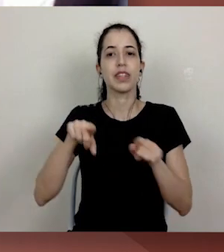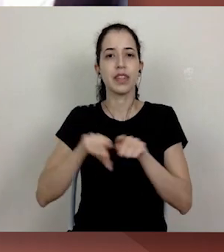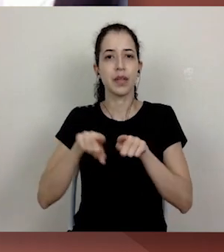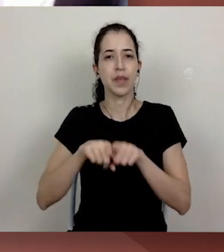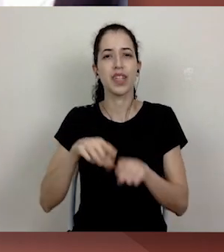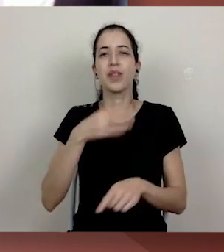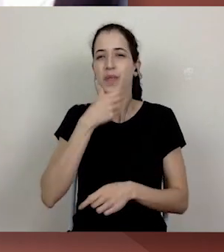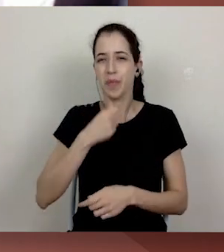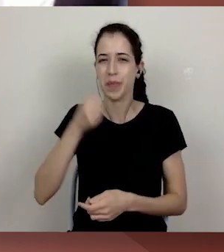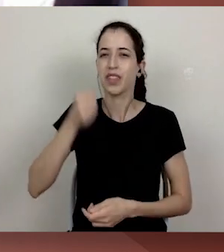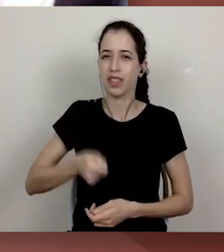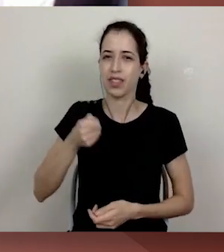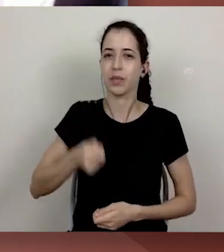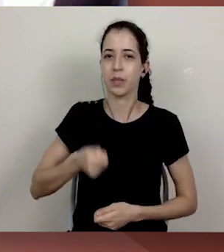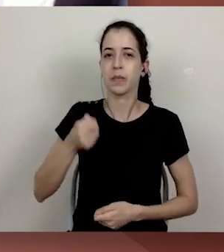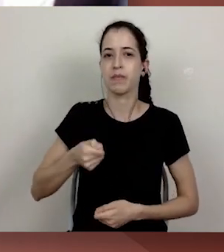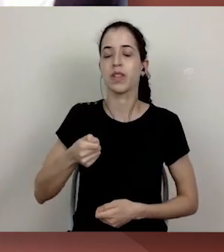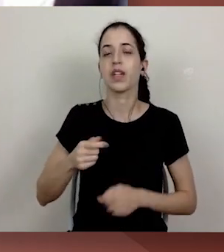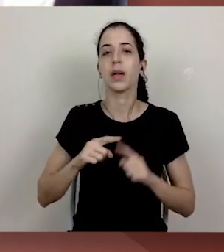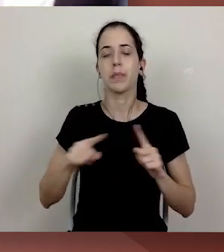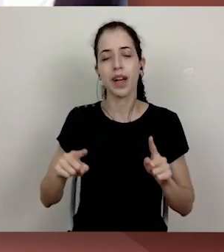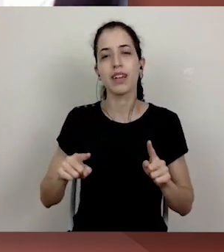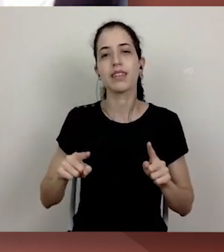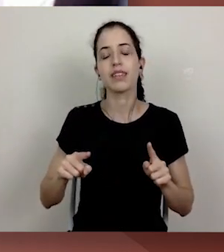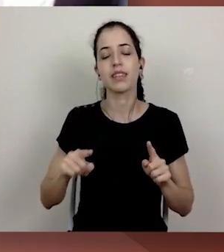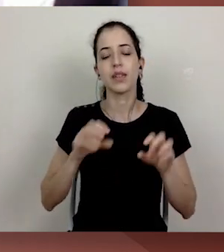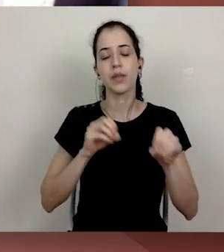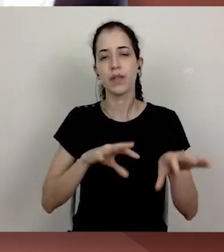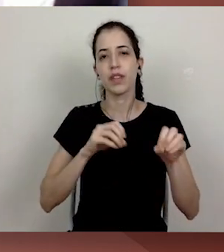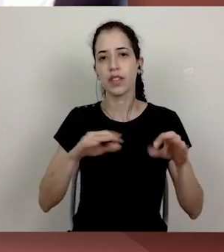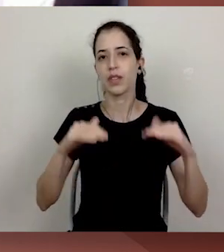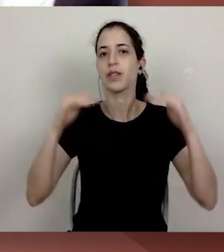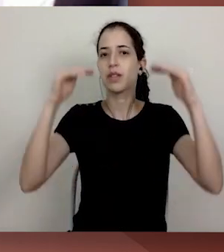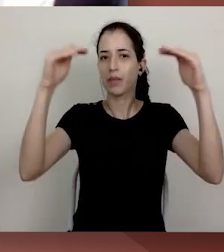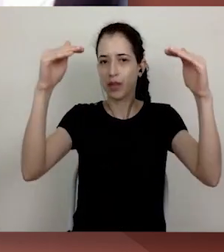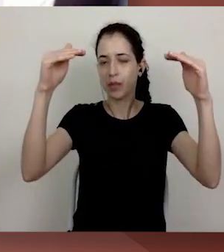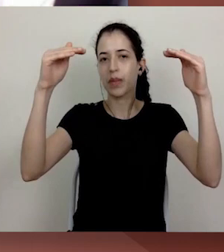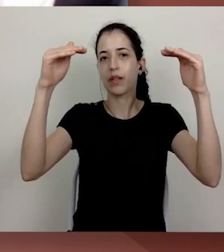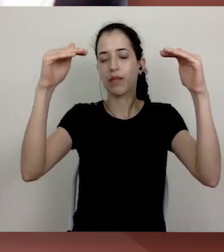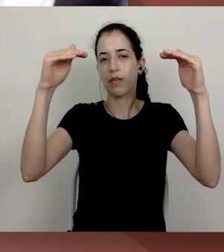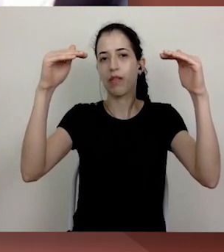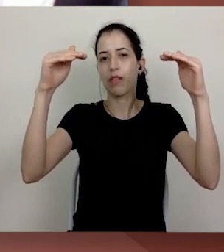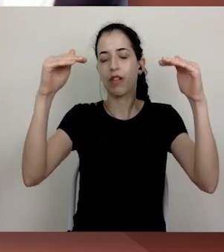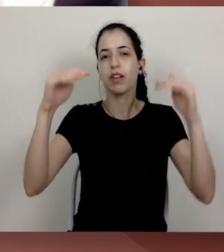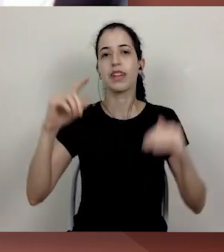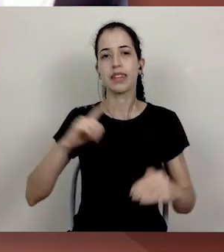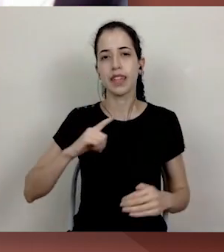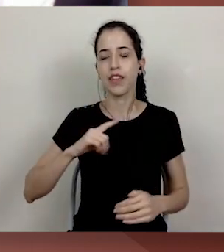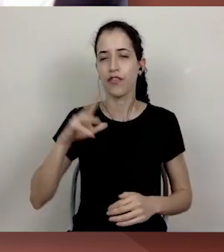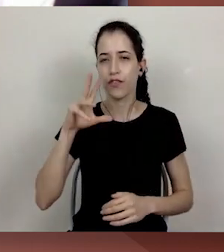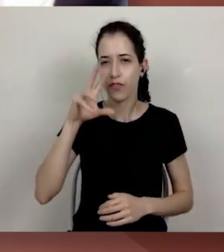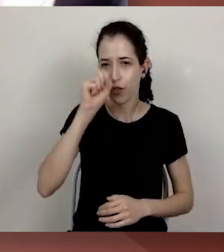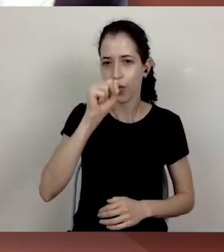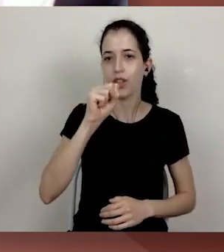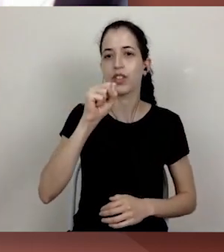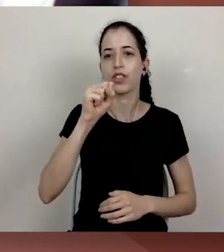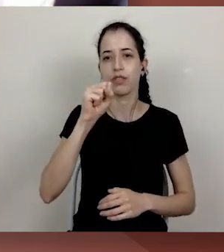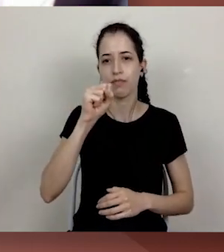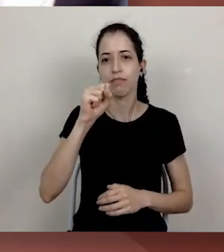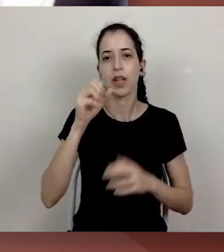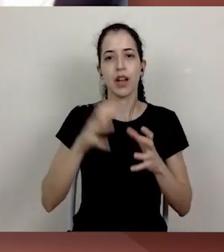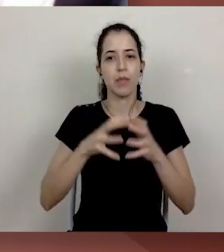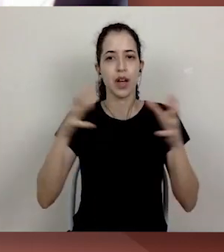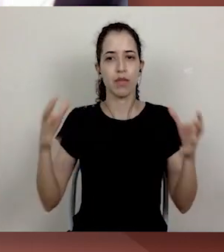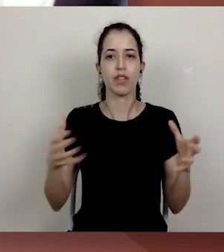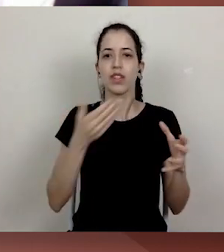mas ainda assim, o ensino superior tem um predomínio masculino. Esse predomínio é ainda